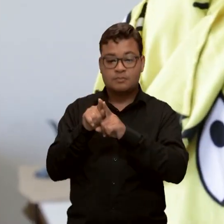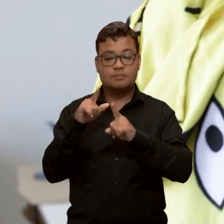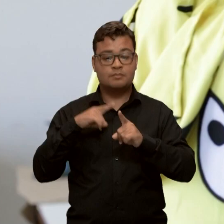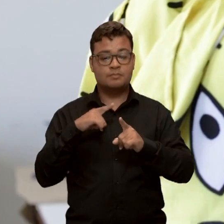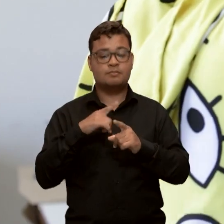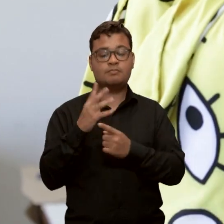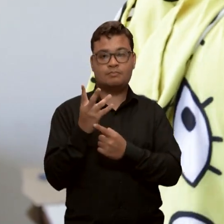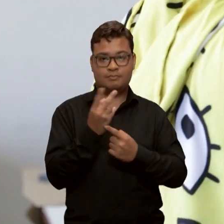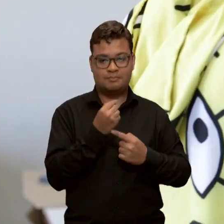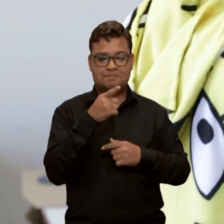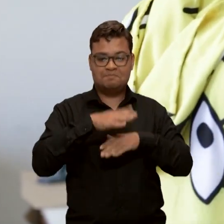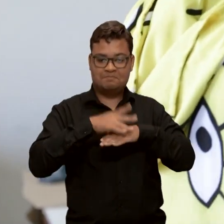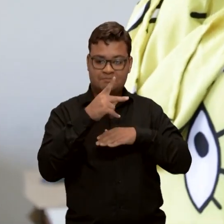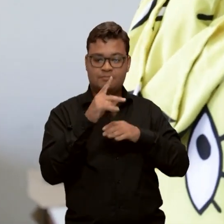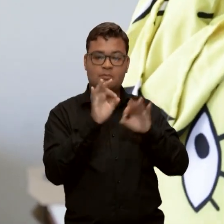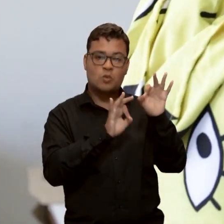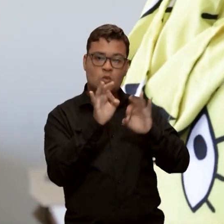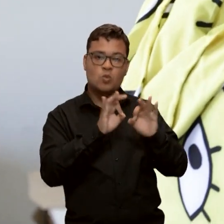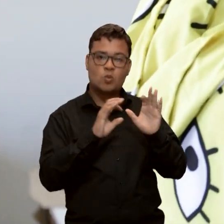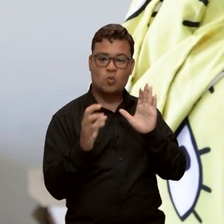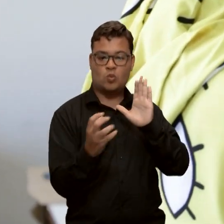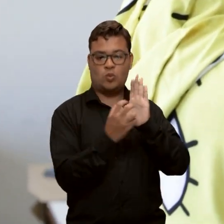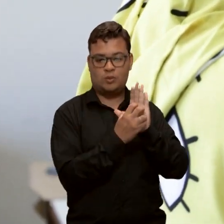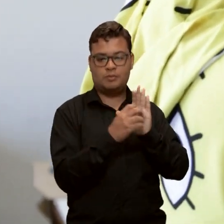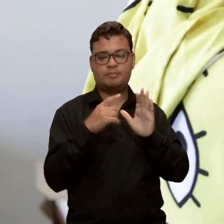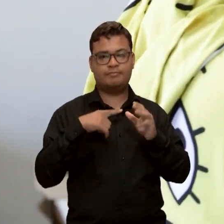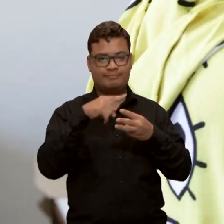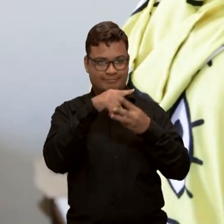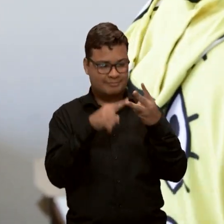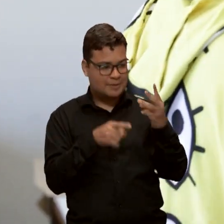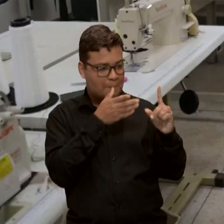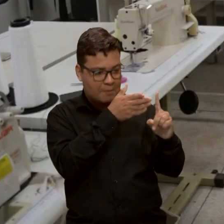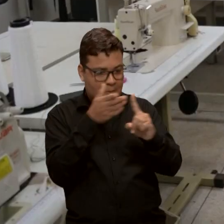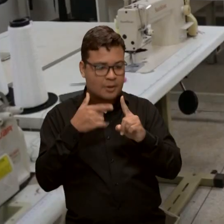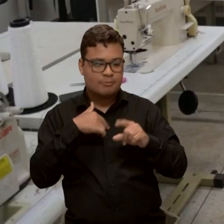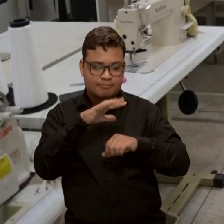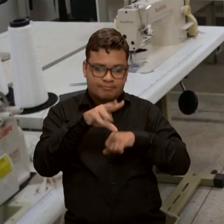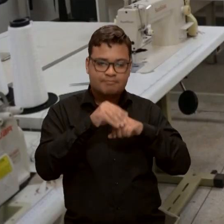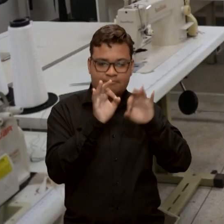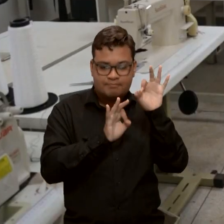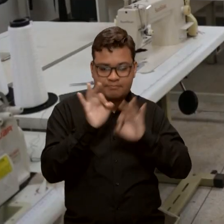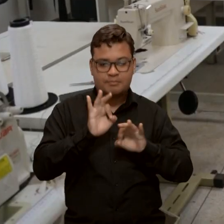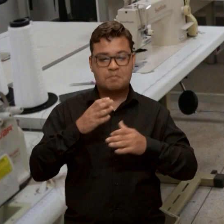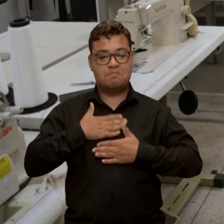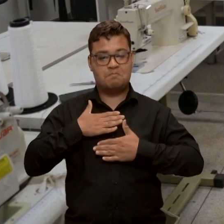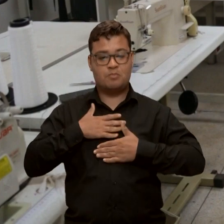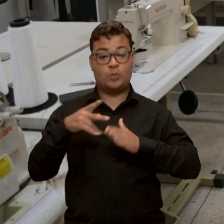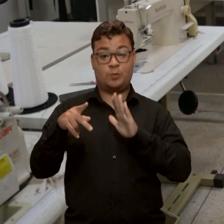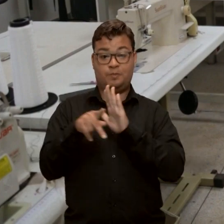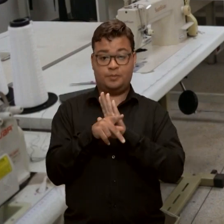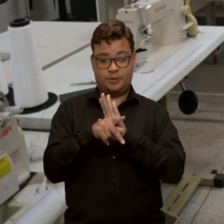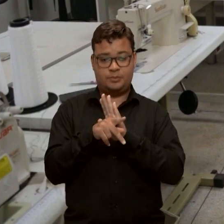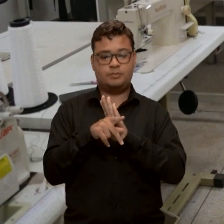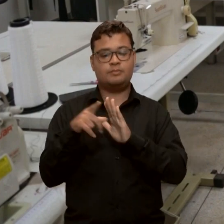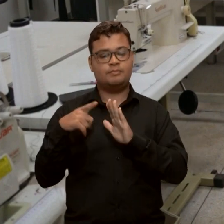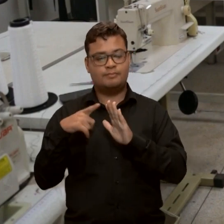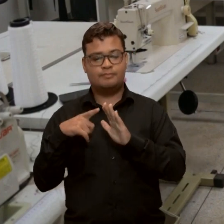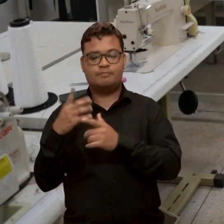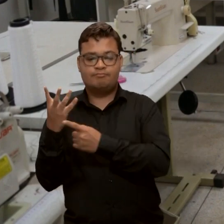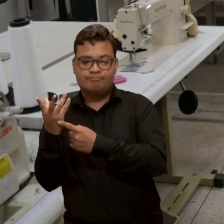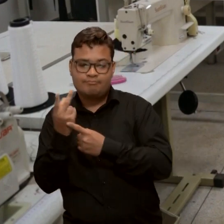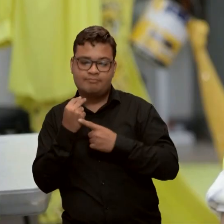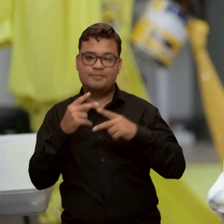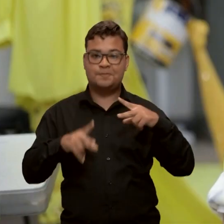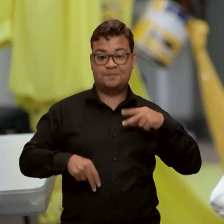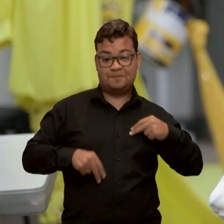quem fez a logo do evento. Aí eu usei um pouco das três referências e criei uma coisa minha, essa coisa que transita entre a arte, entre